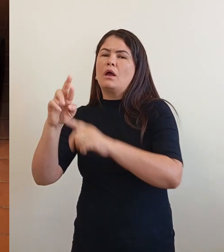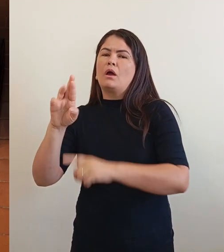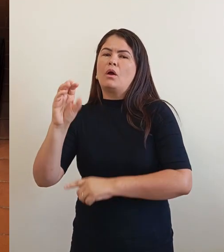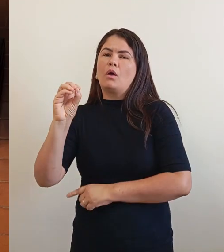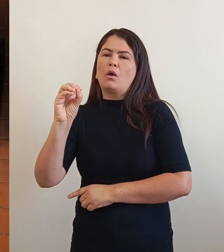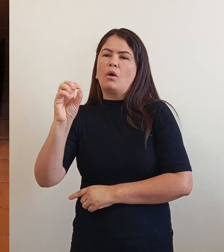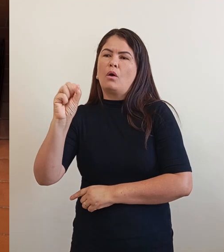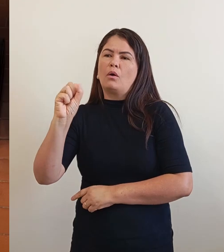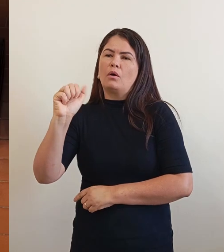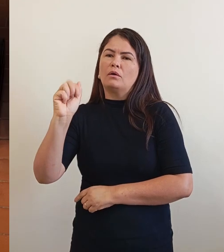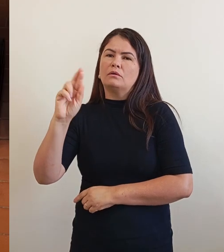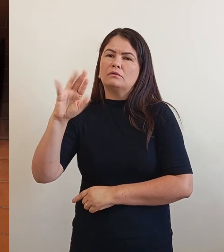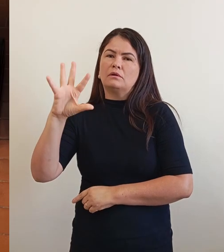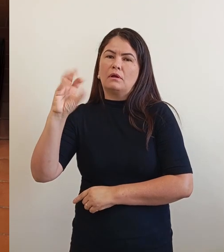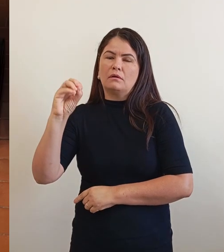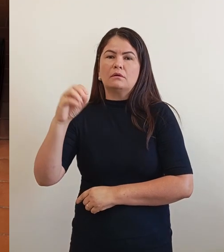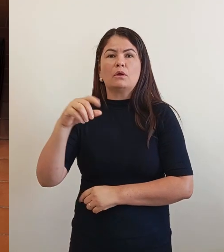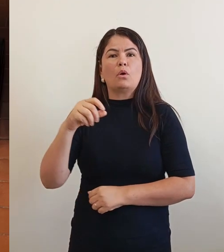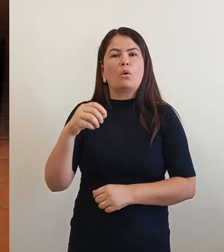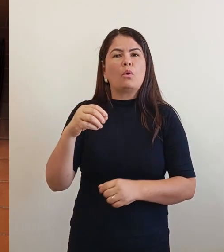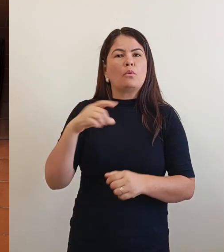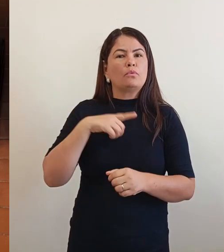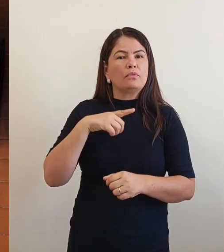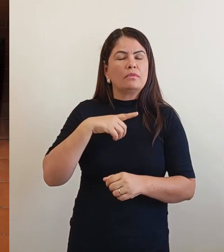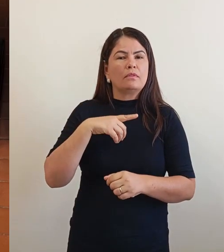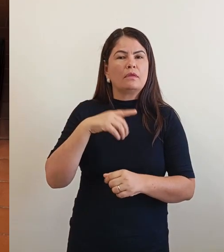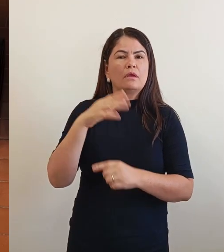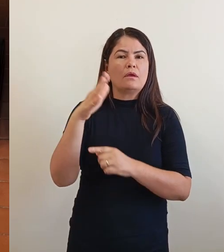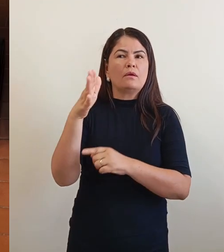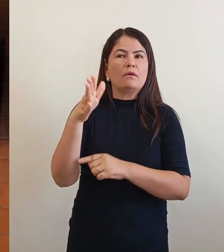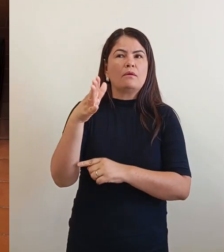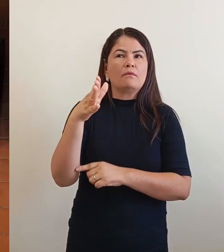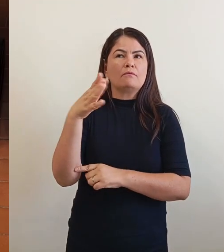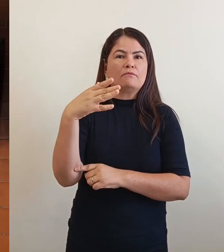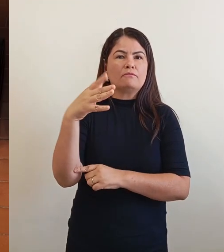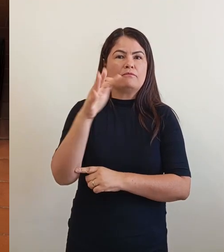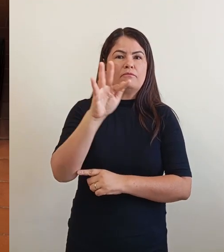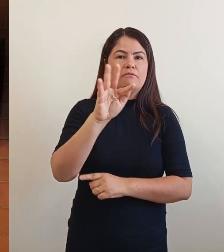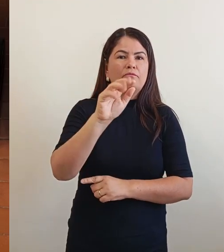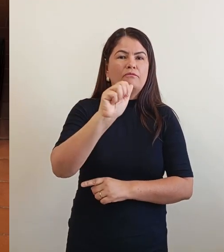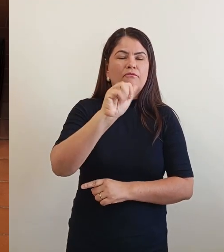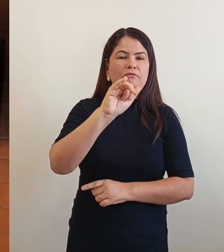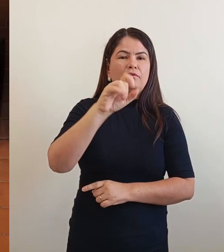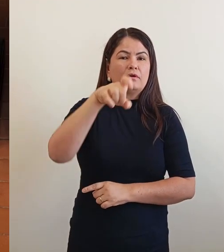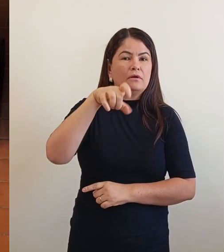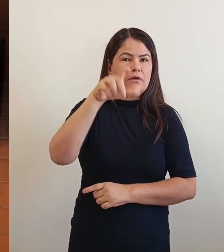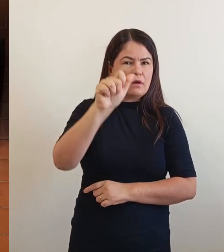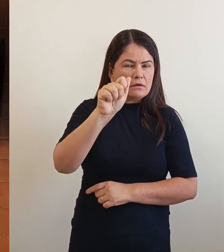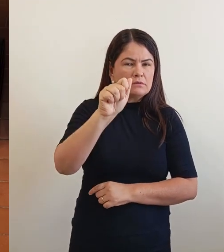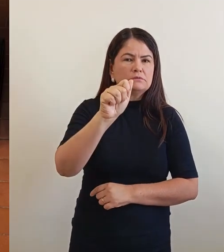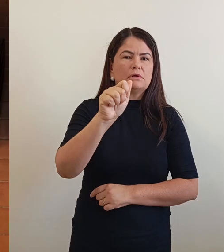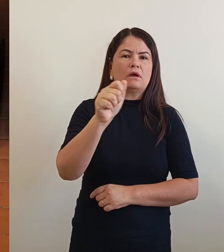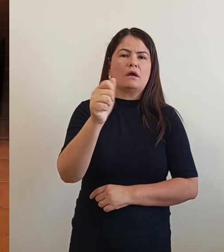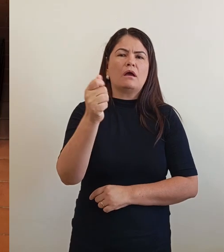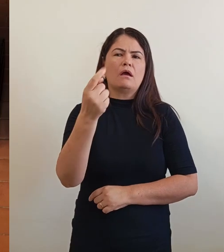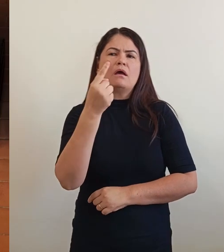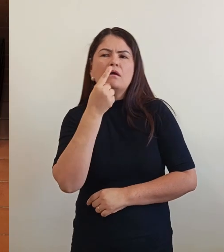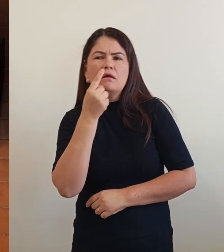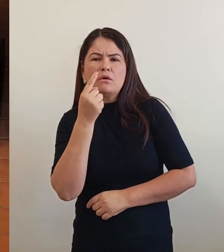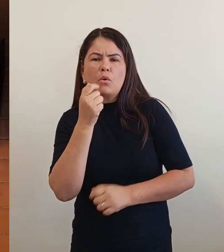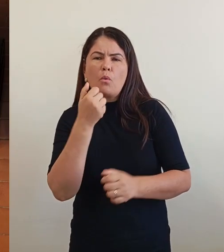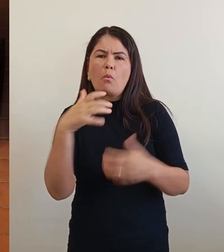vermelha? A faixa azul? Ou a faixa branca? Porque tem cidades que têm